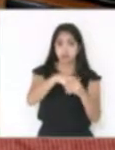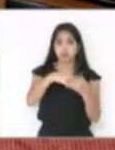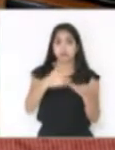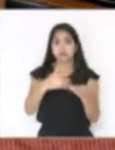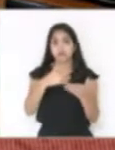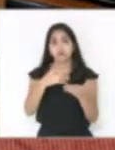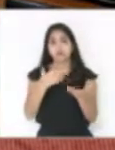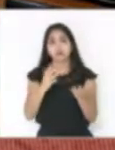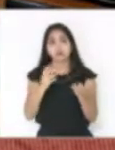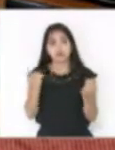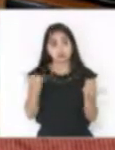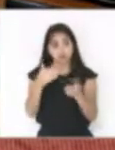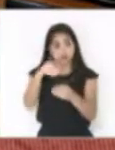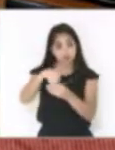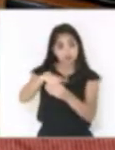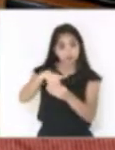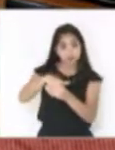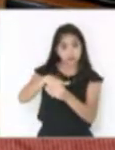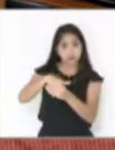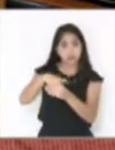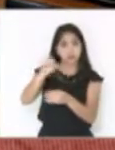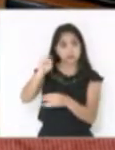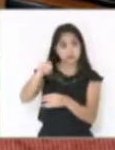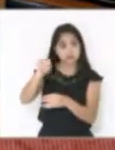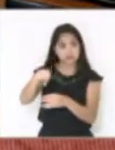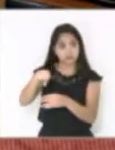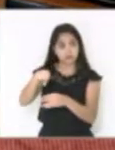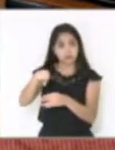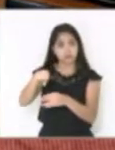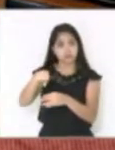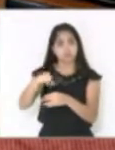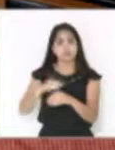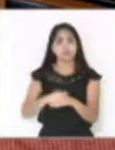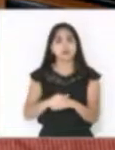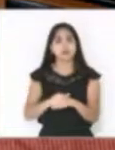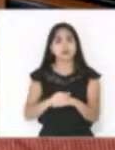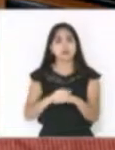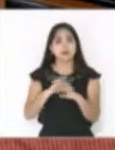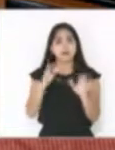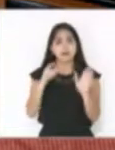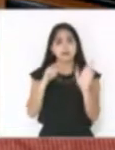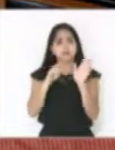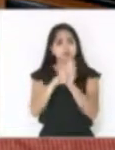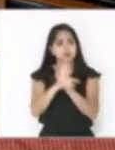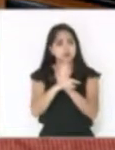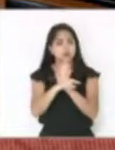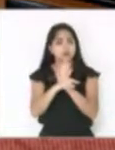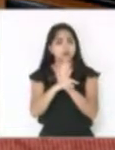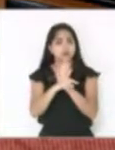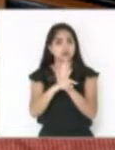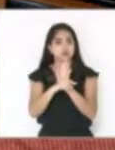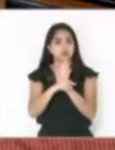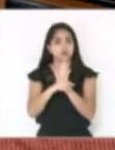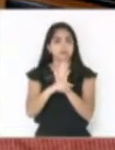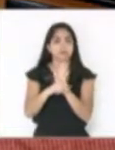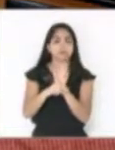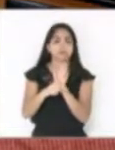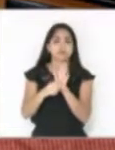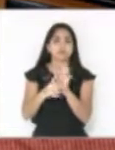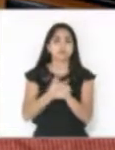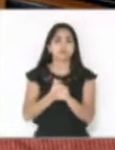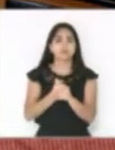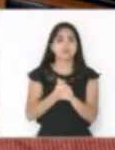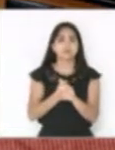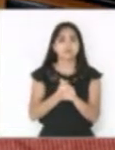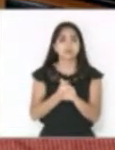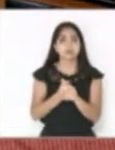argumentamos e vamos votar sim no segundo turno. Mas faço uma pergunta à V. Exª e uma colocação em